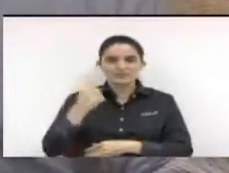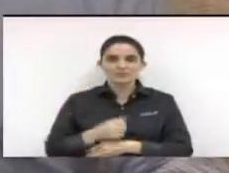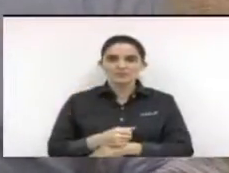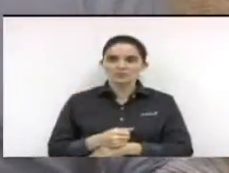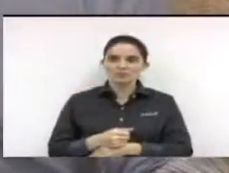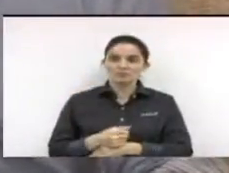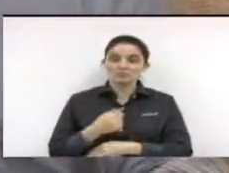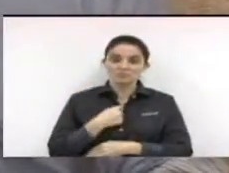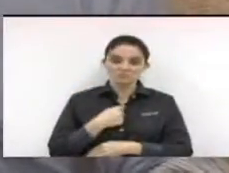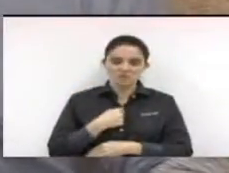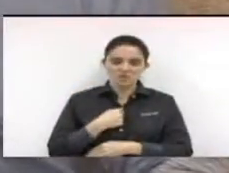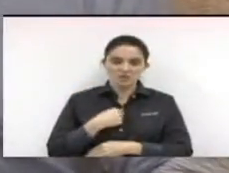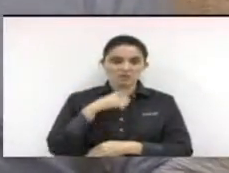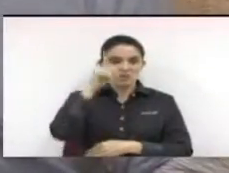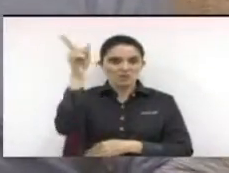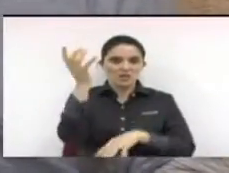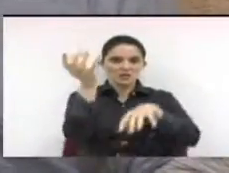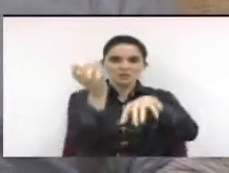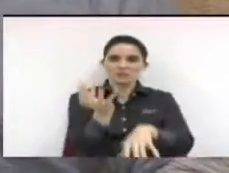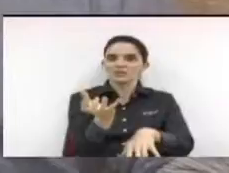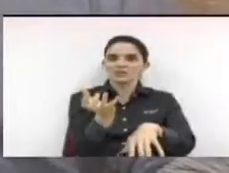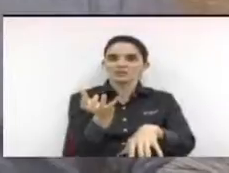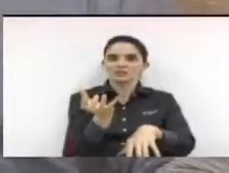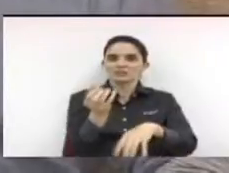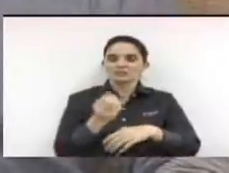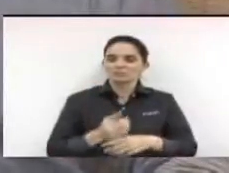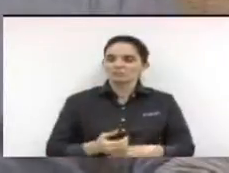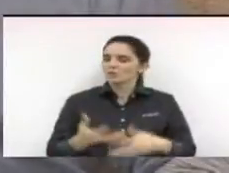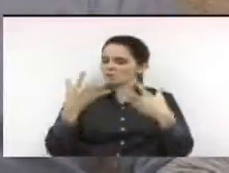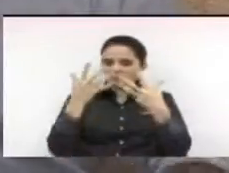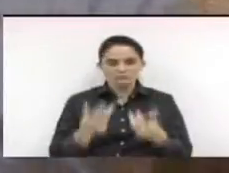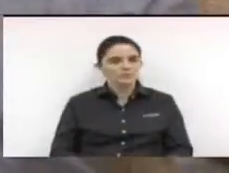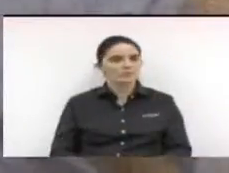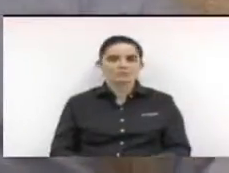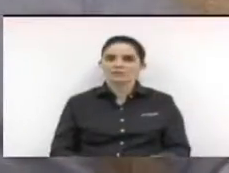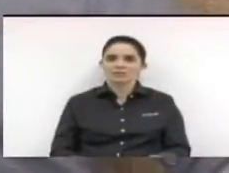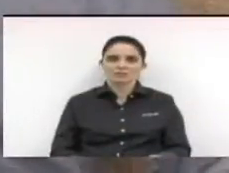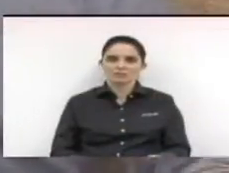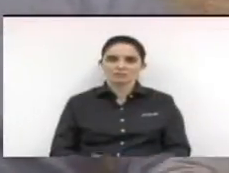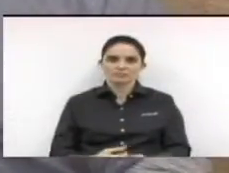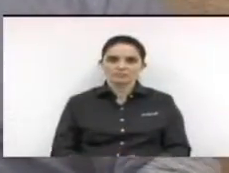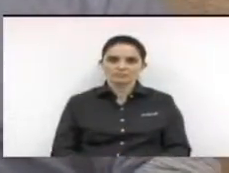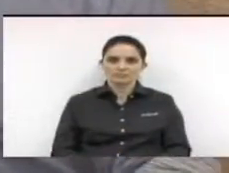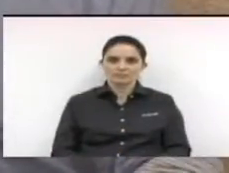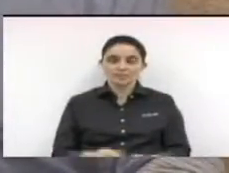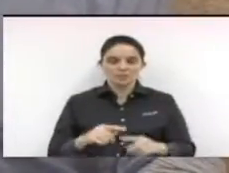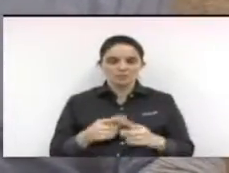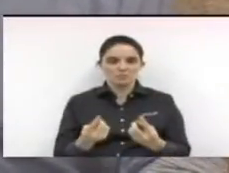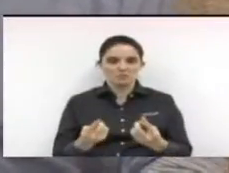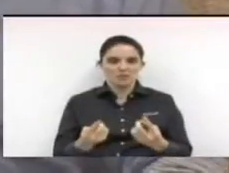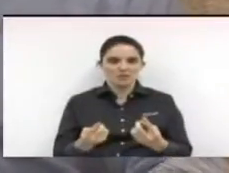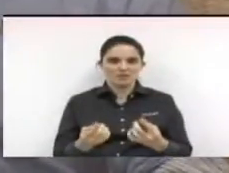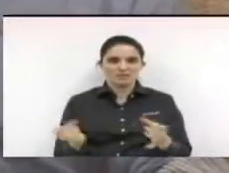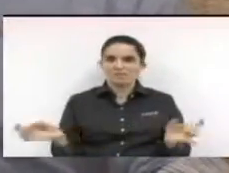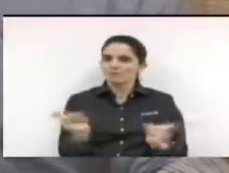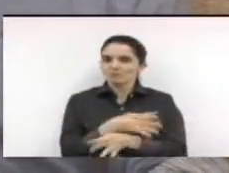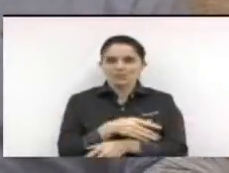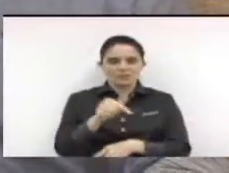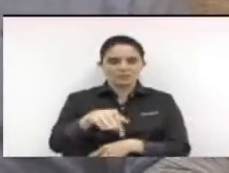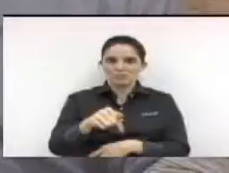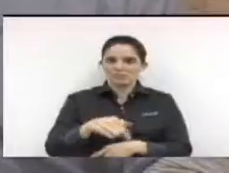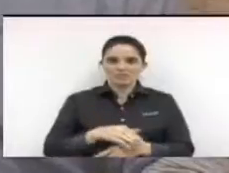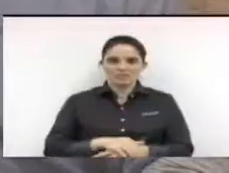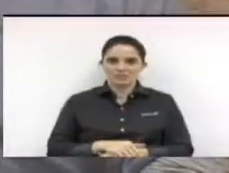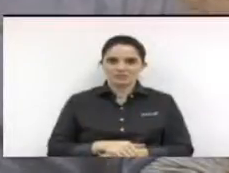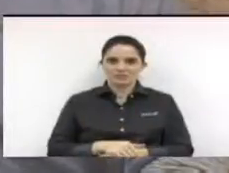estivesse no Congresso Nacional, com certeza, eu não aceitaria esta medida. Mas isso não vai se encerrar aqui, não tenho dúvida. Nós vamos